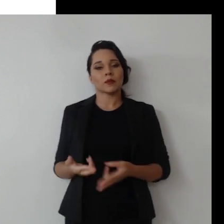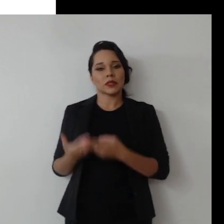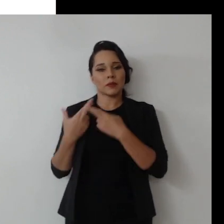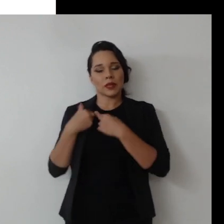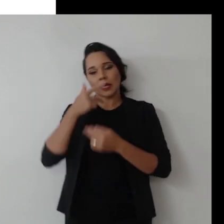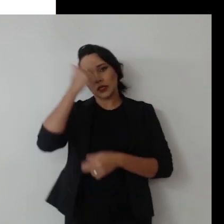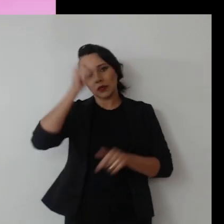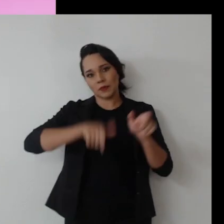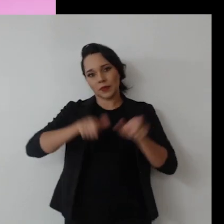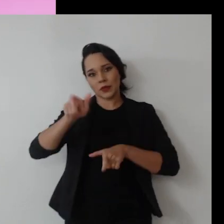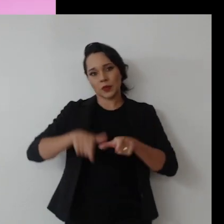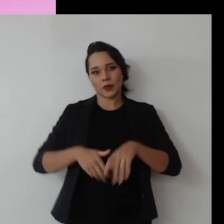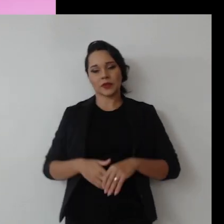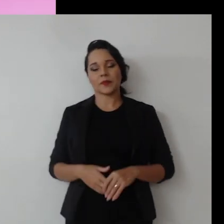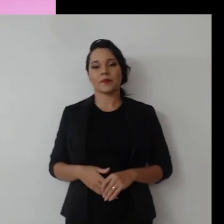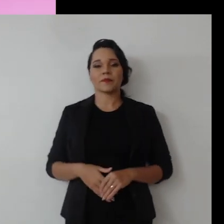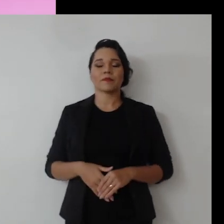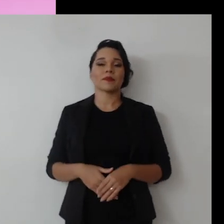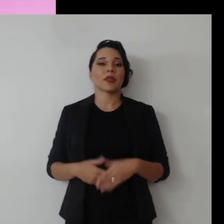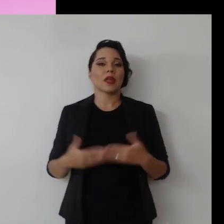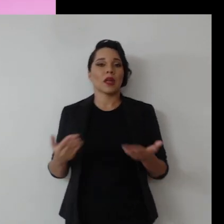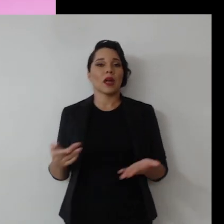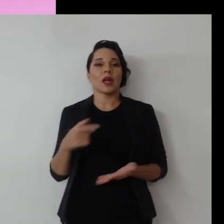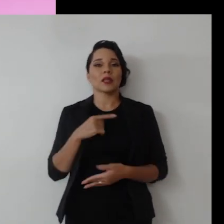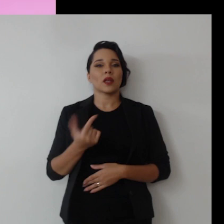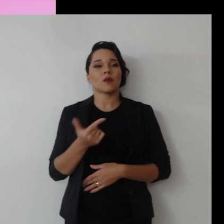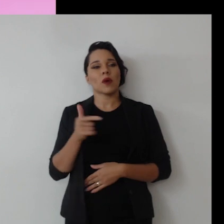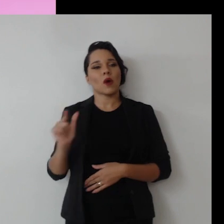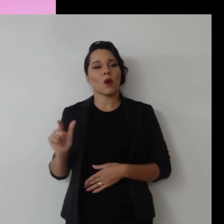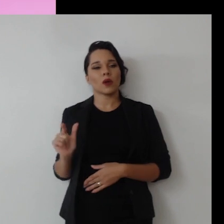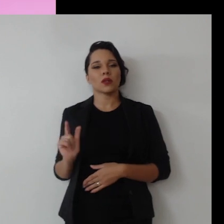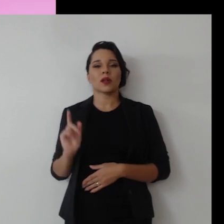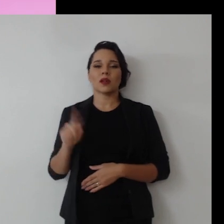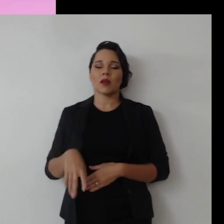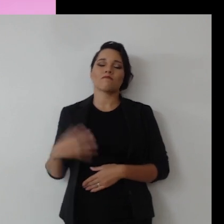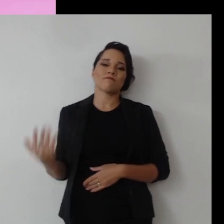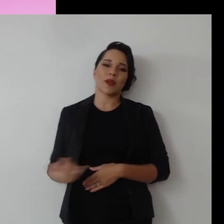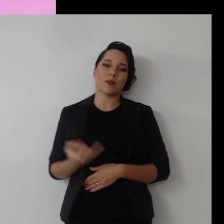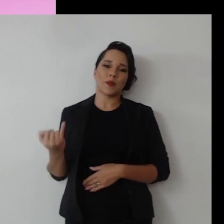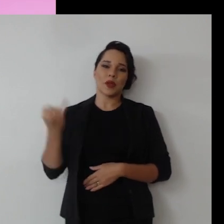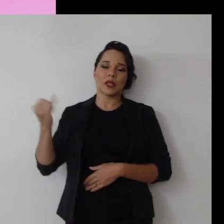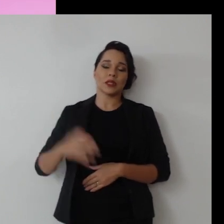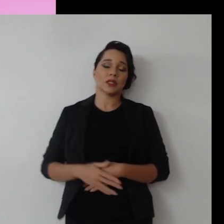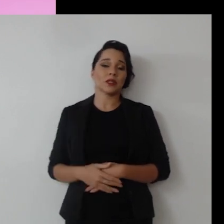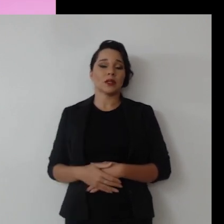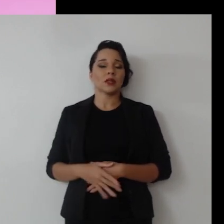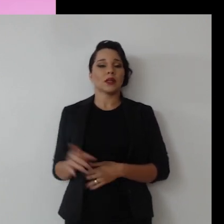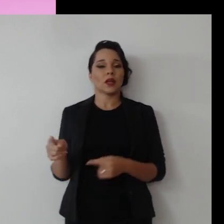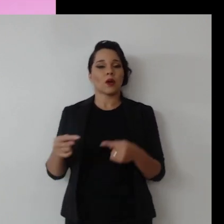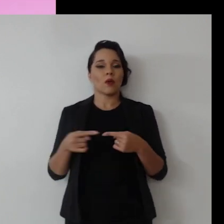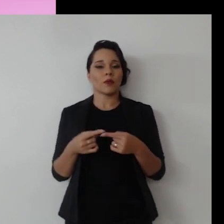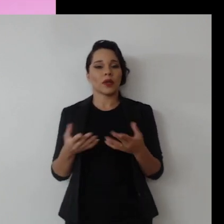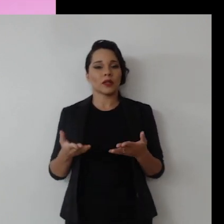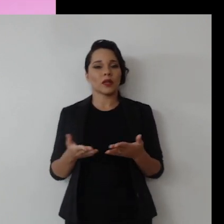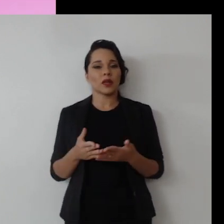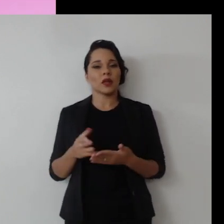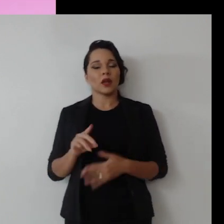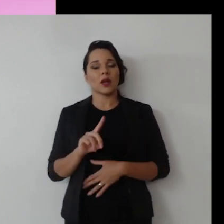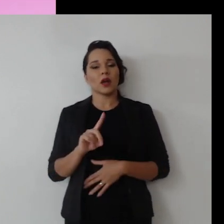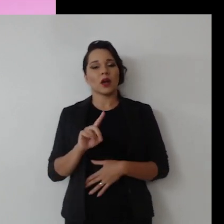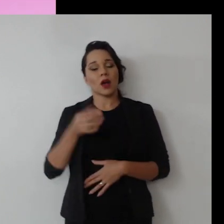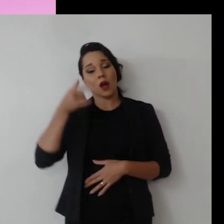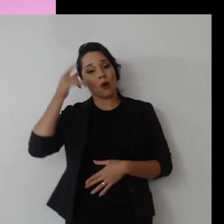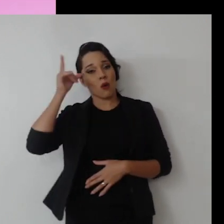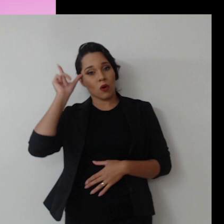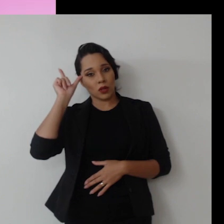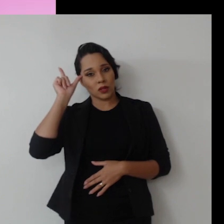responsabilidade de seus agentes. E aí, a gente vem para a parte que é muito importante, está relacionada ao dia